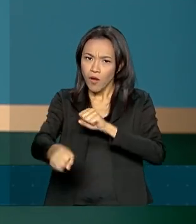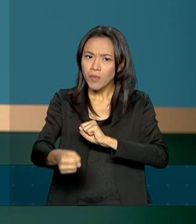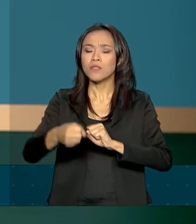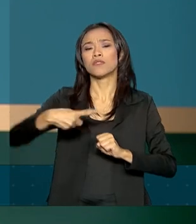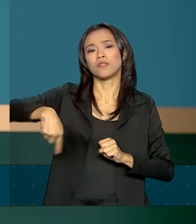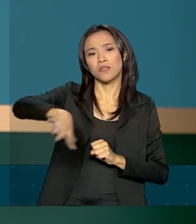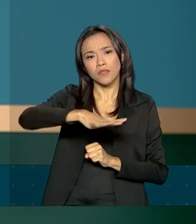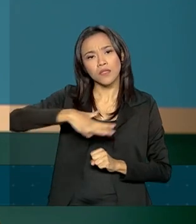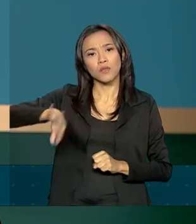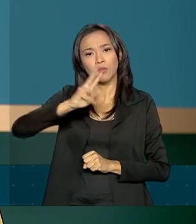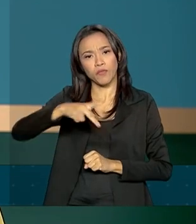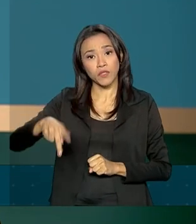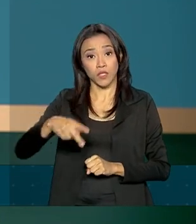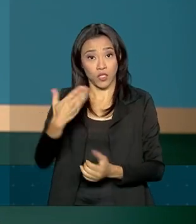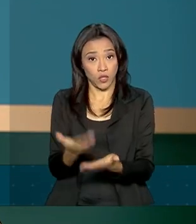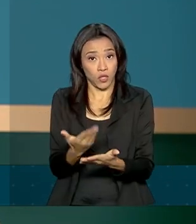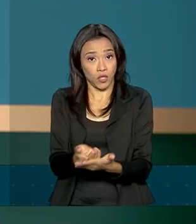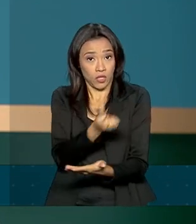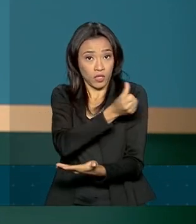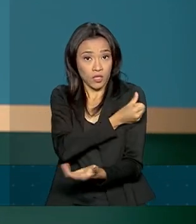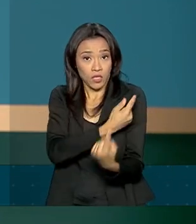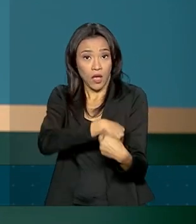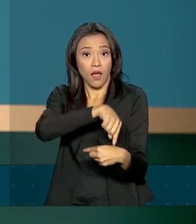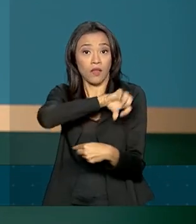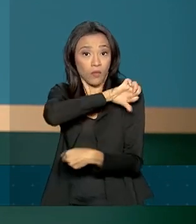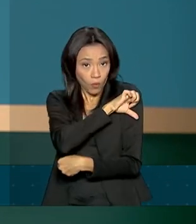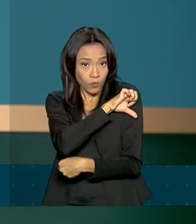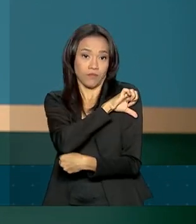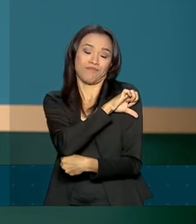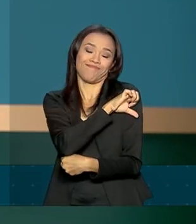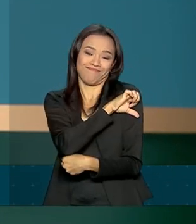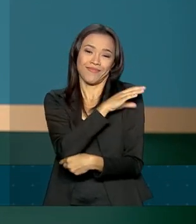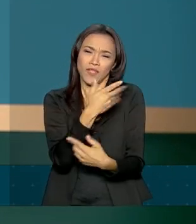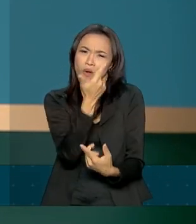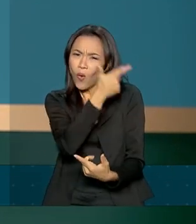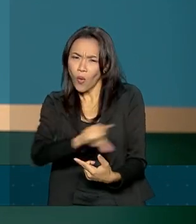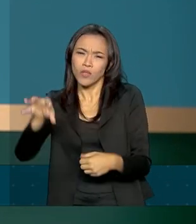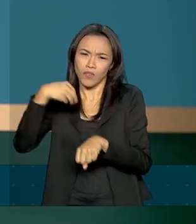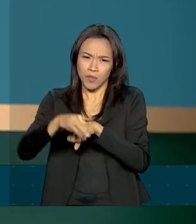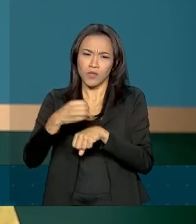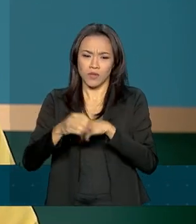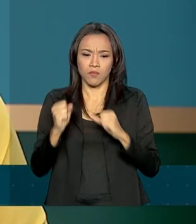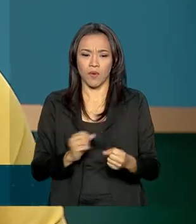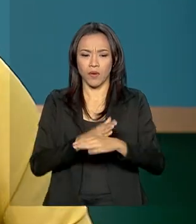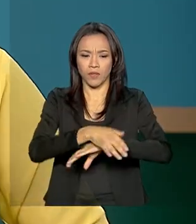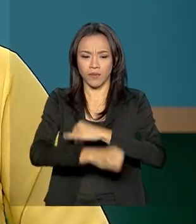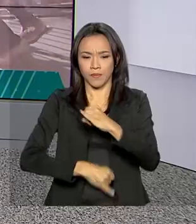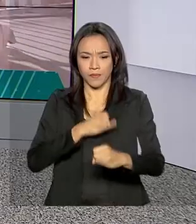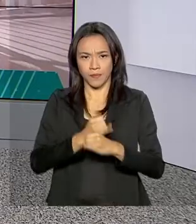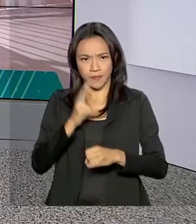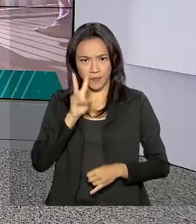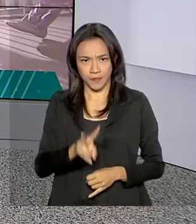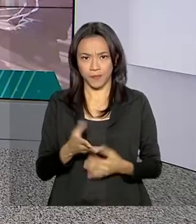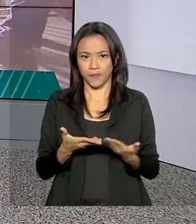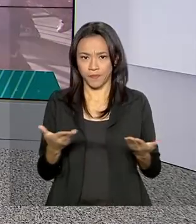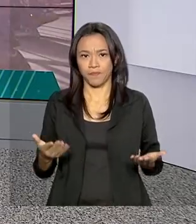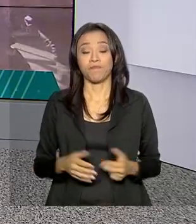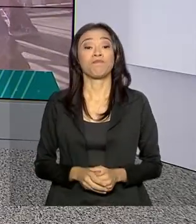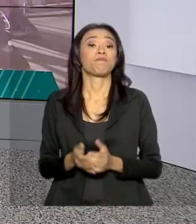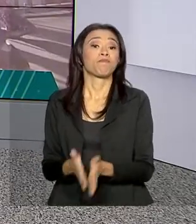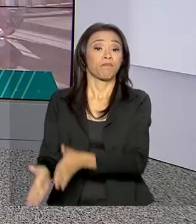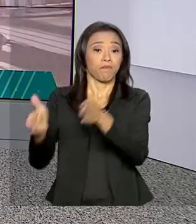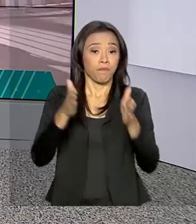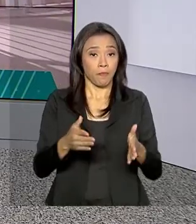6º ao 9º ano do ensino fundamental. Outras informações no site do MEC. O